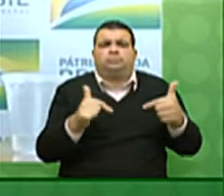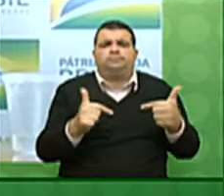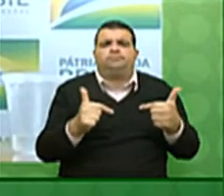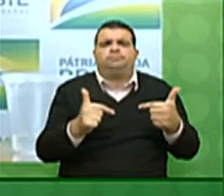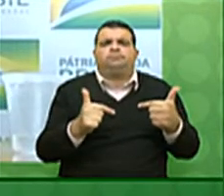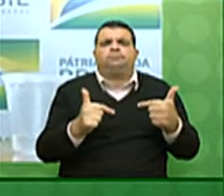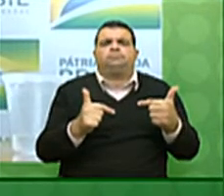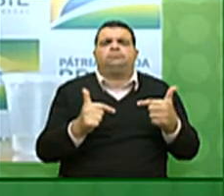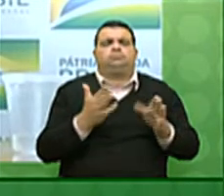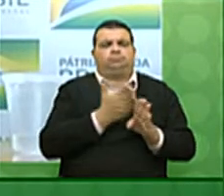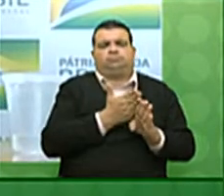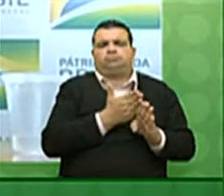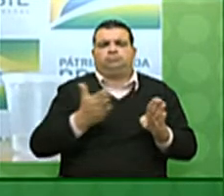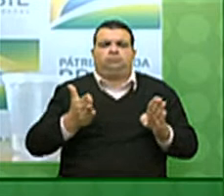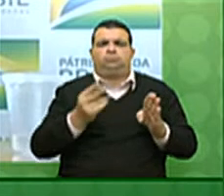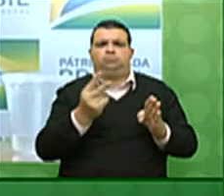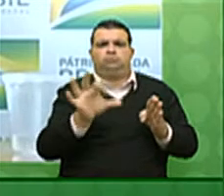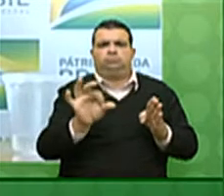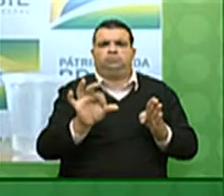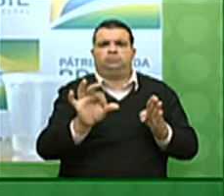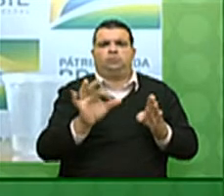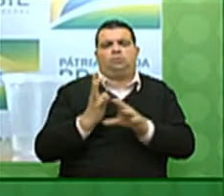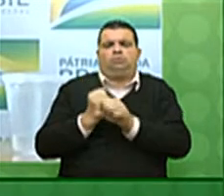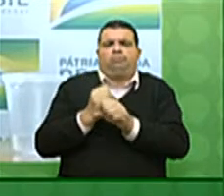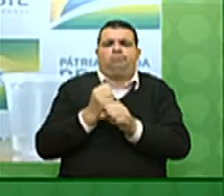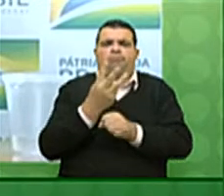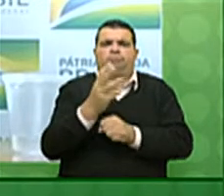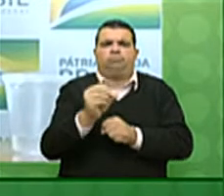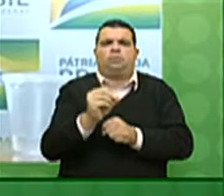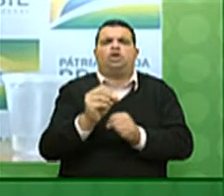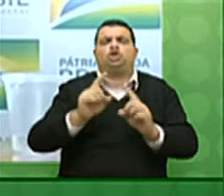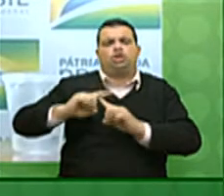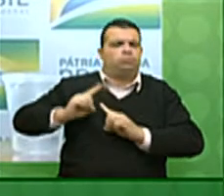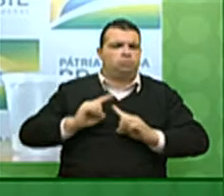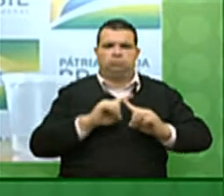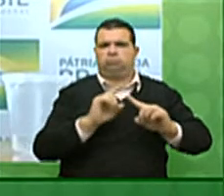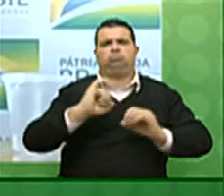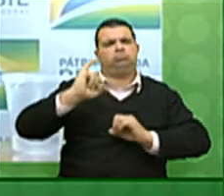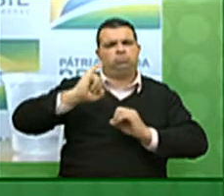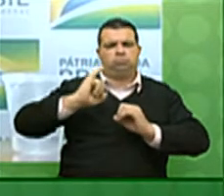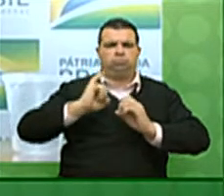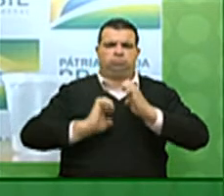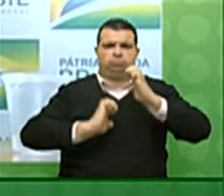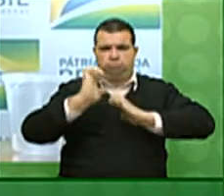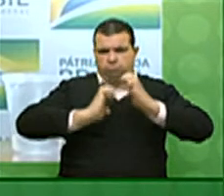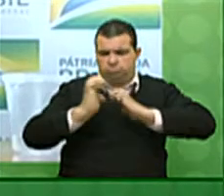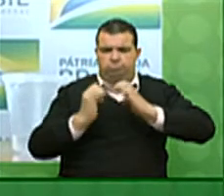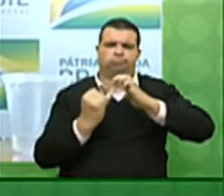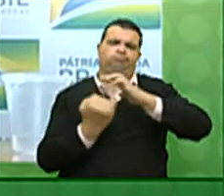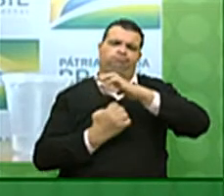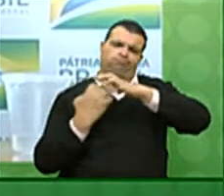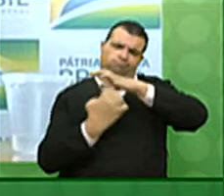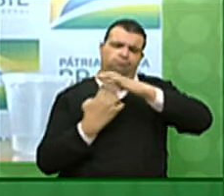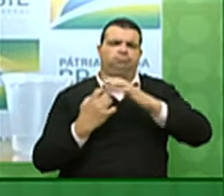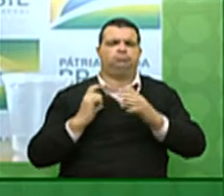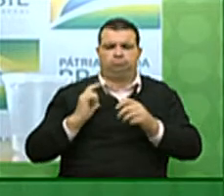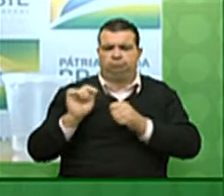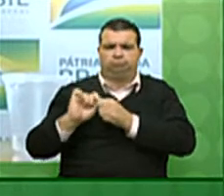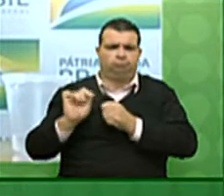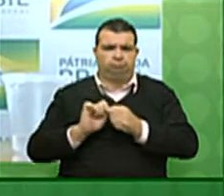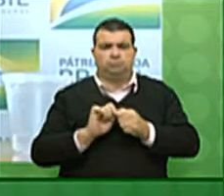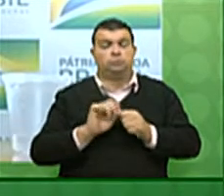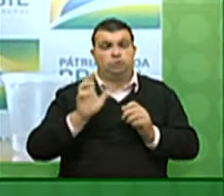29 dos 30 setores industriais pesquisados. Hoje já é possível